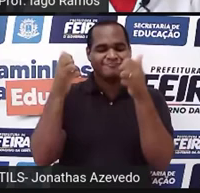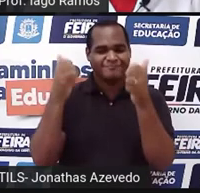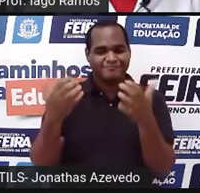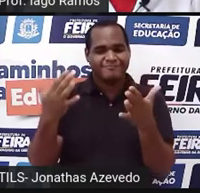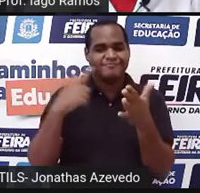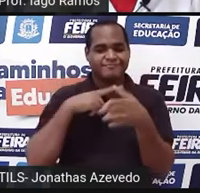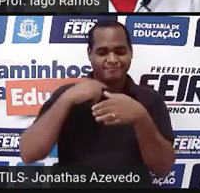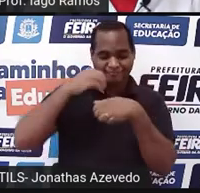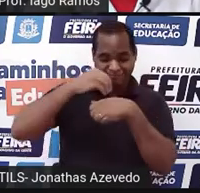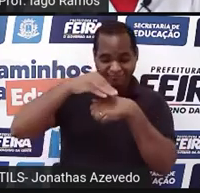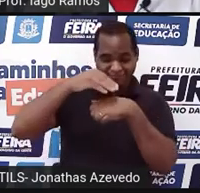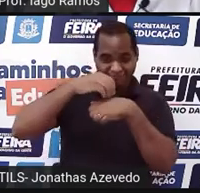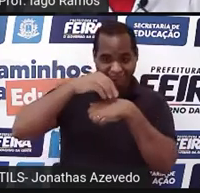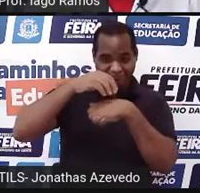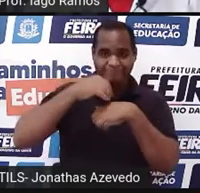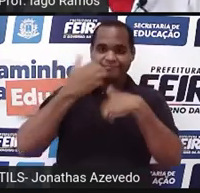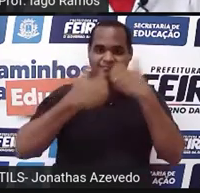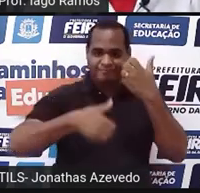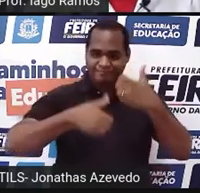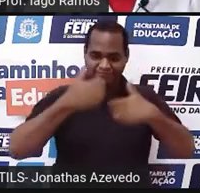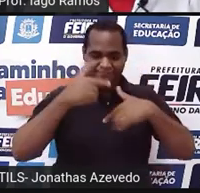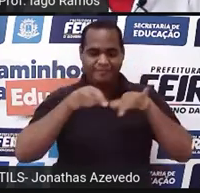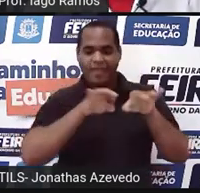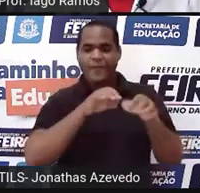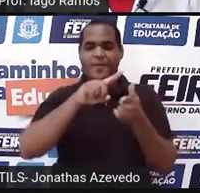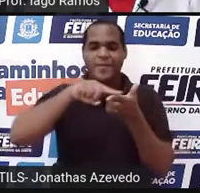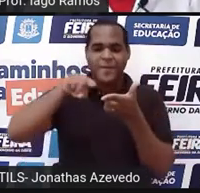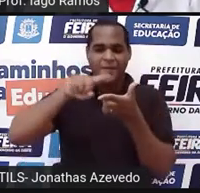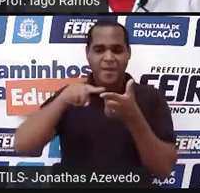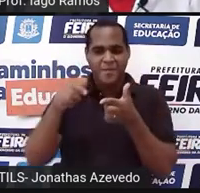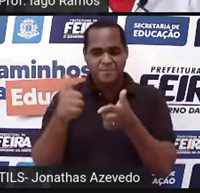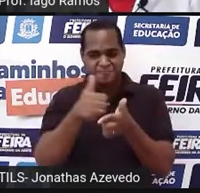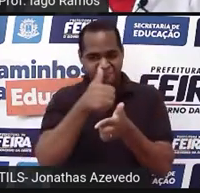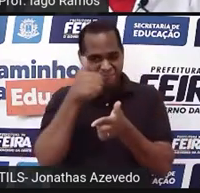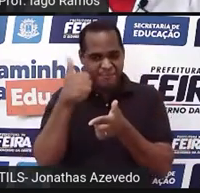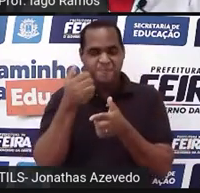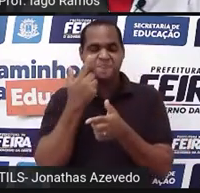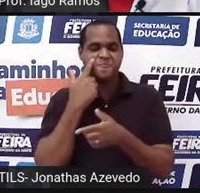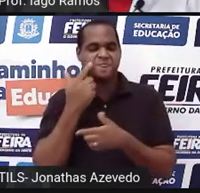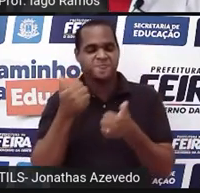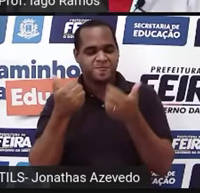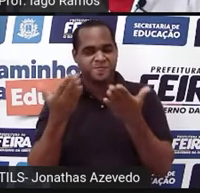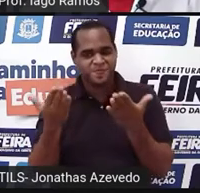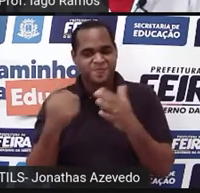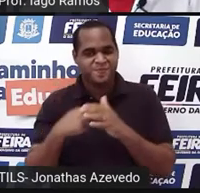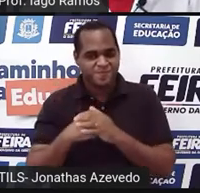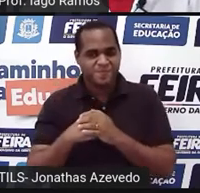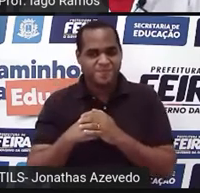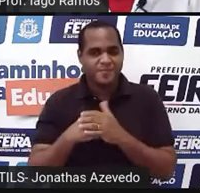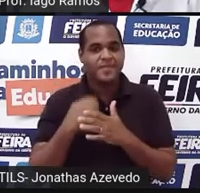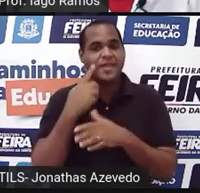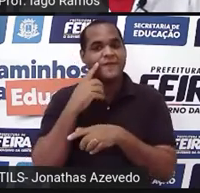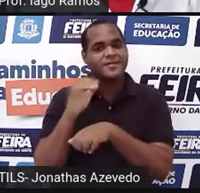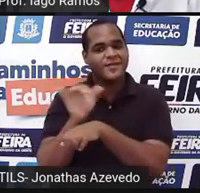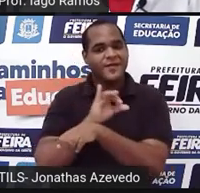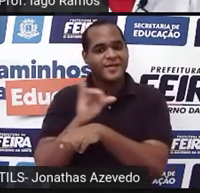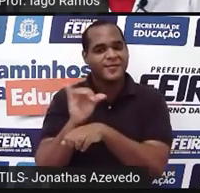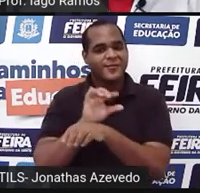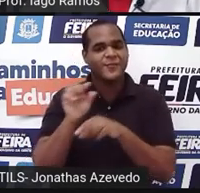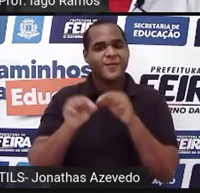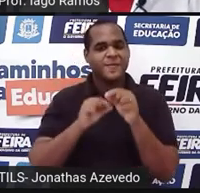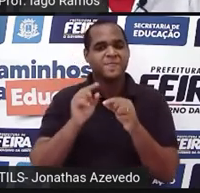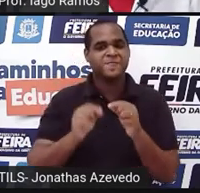para você nessa aula para resolver esse probleminha. Para resolver esse probleminha. Olha só. Então, usando a estratégia vai ser assim.